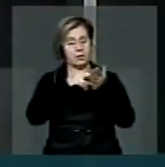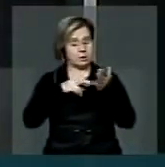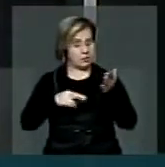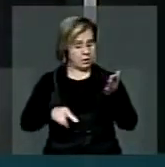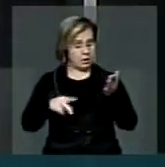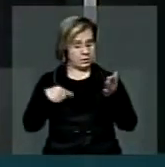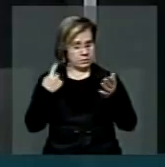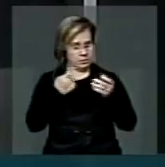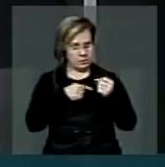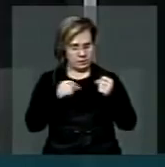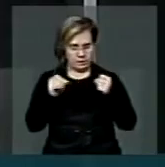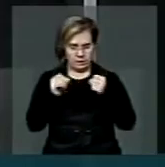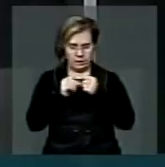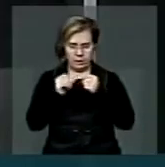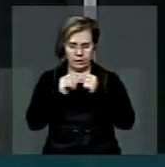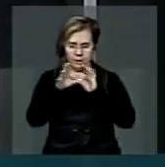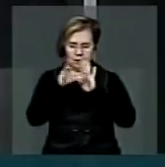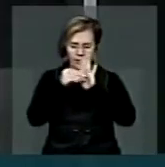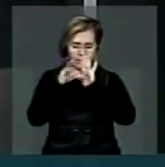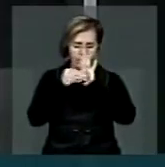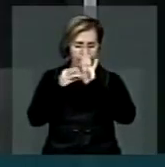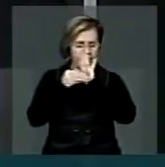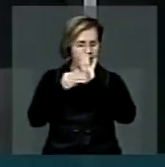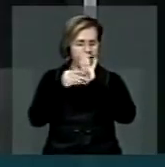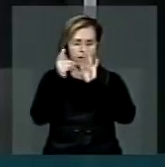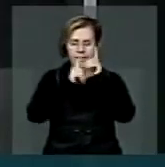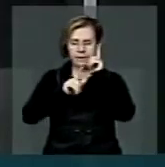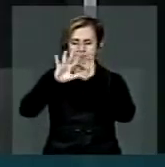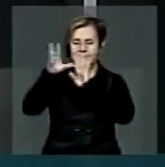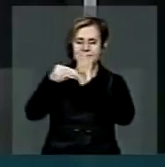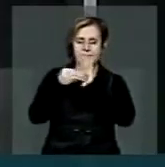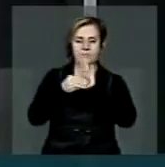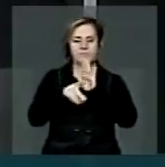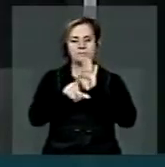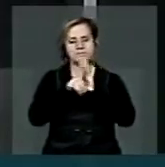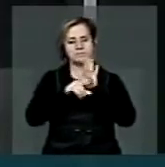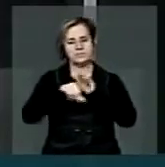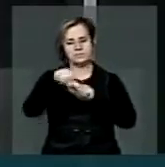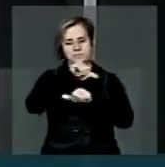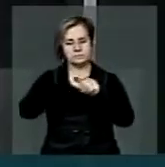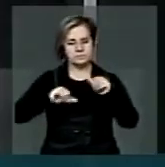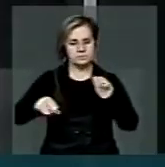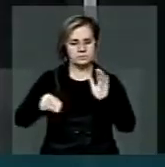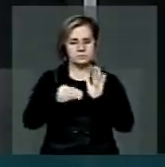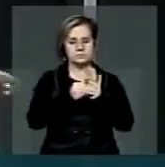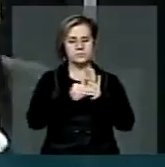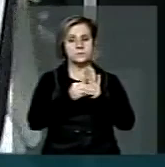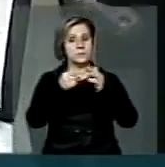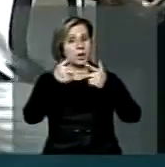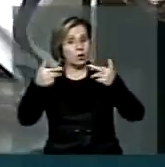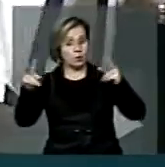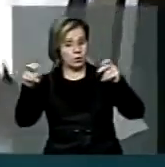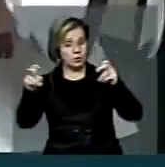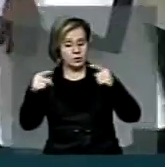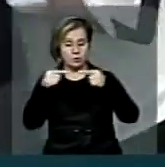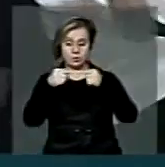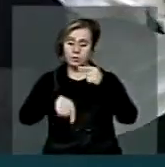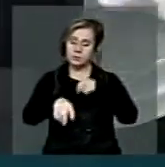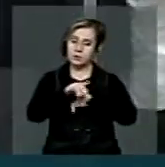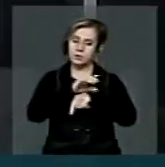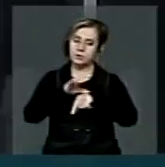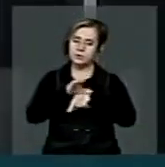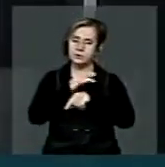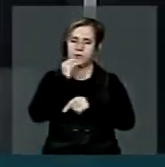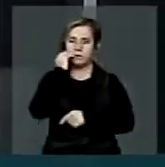fizéssemos emendas para incluir no projeto de lei de conversão assuntos que a Constituição não permite que a Presidente